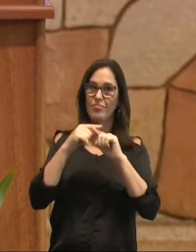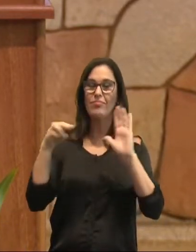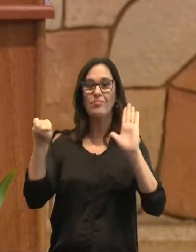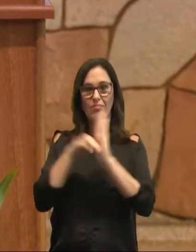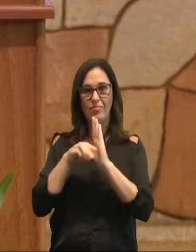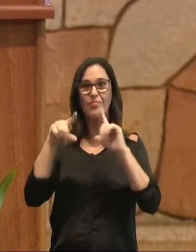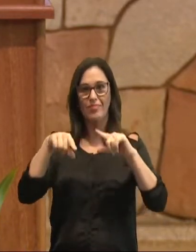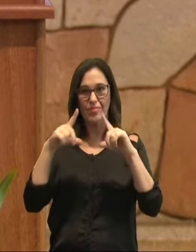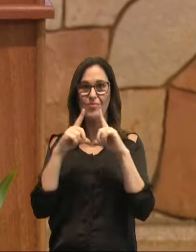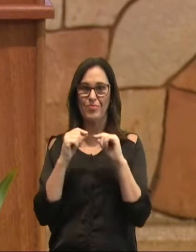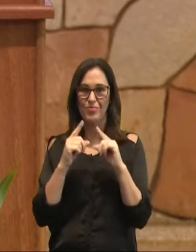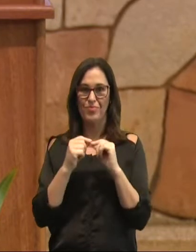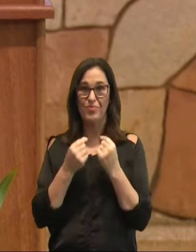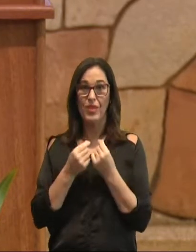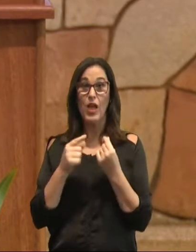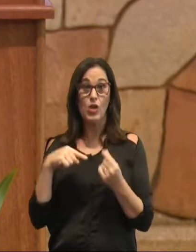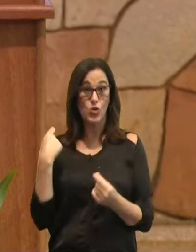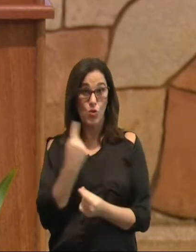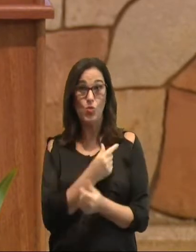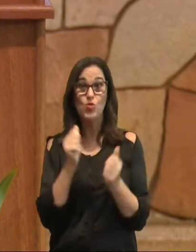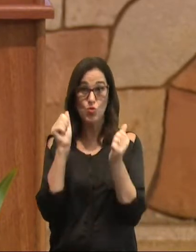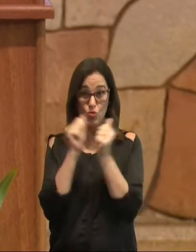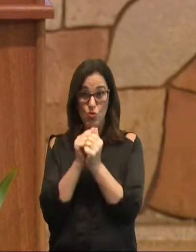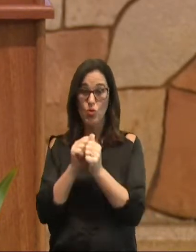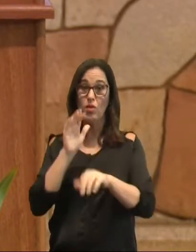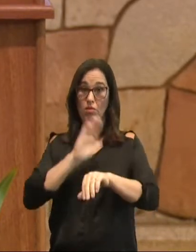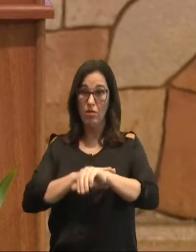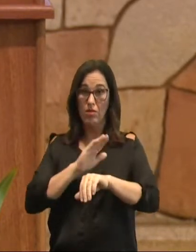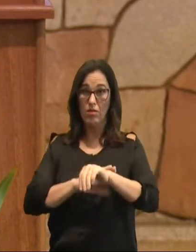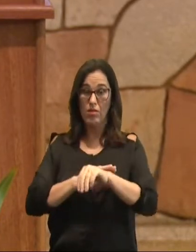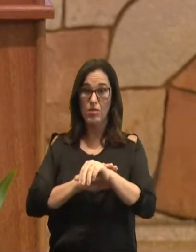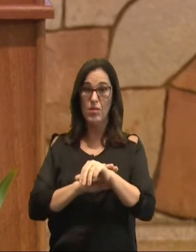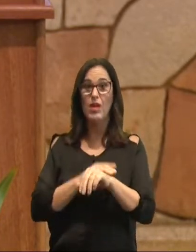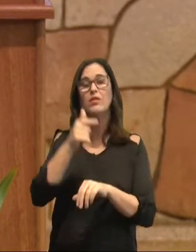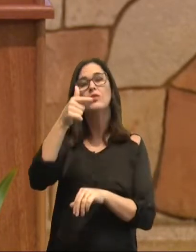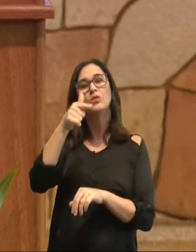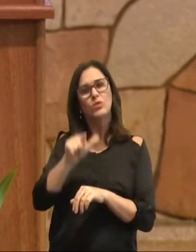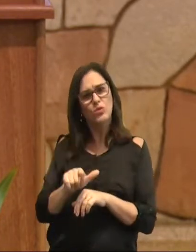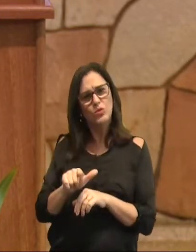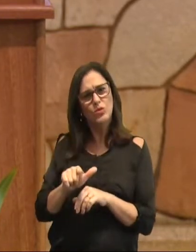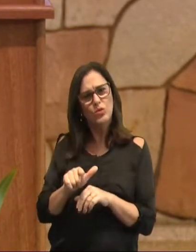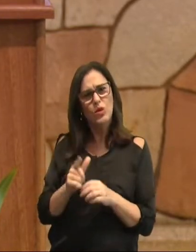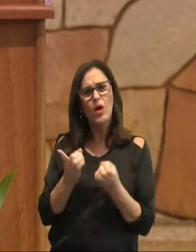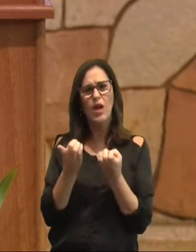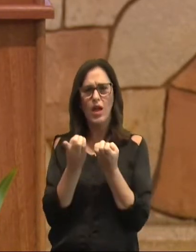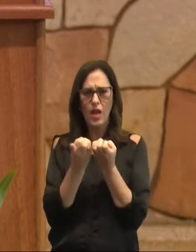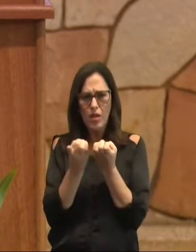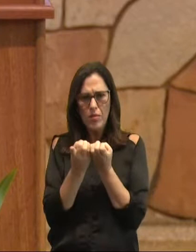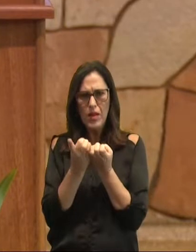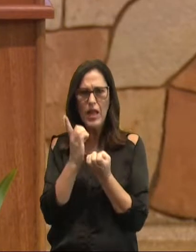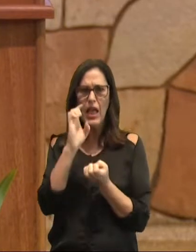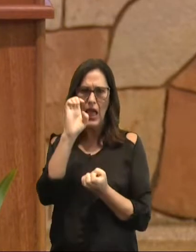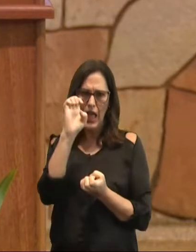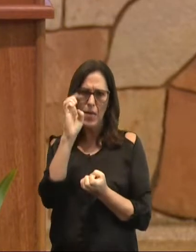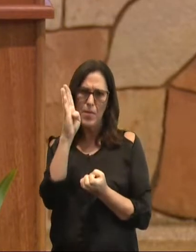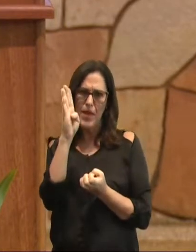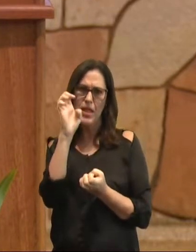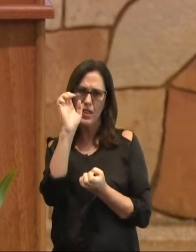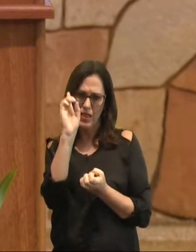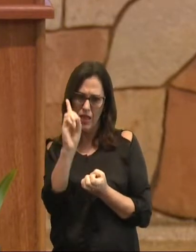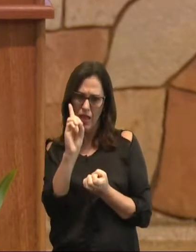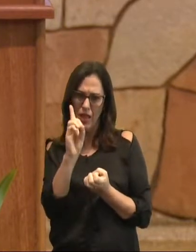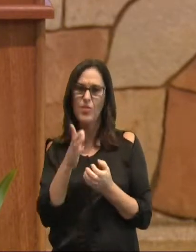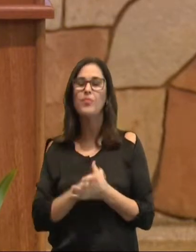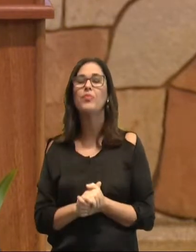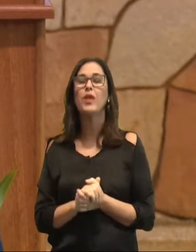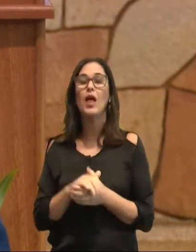Brasília. Estamos juntos nesse momento para mais uma Escola Bíblica Dominical. Nós vamos